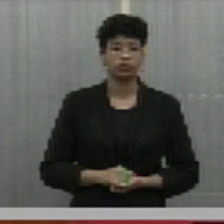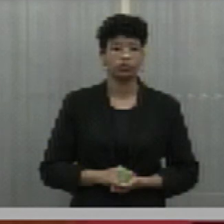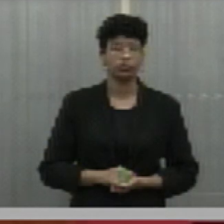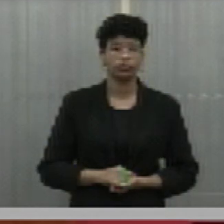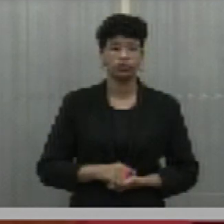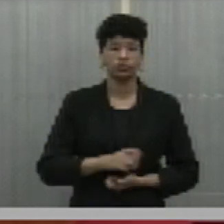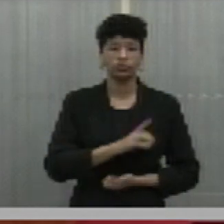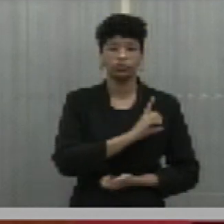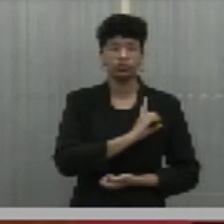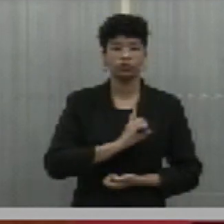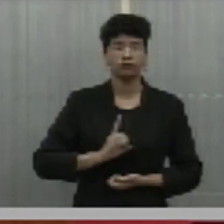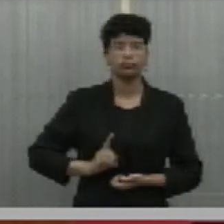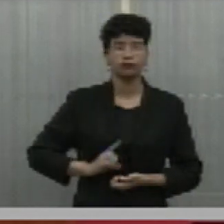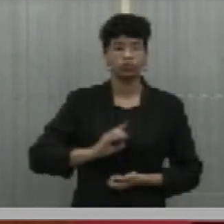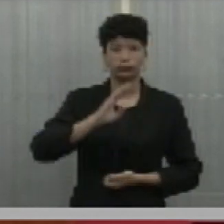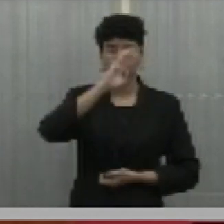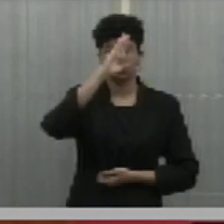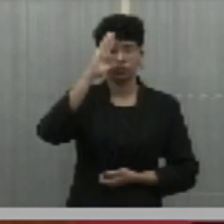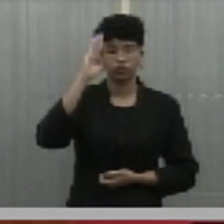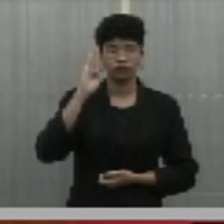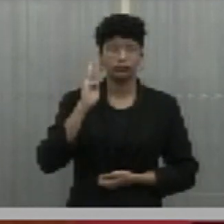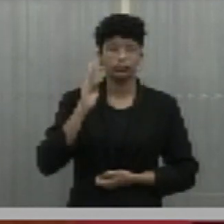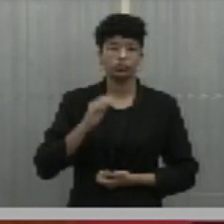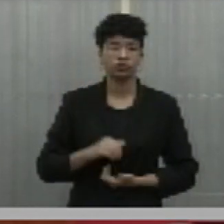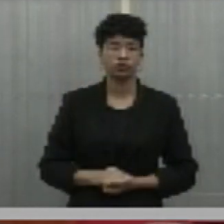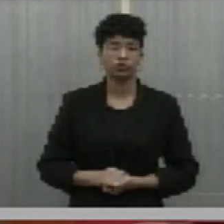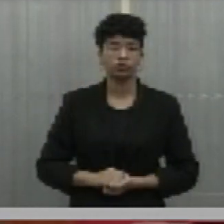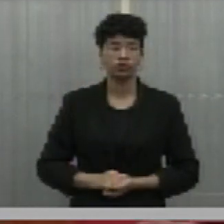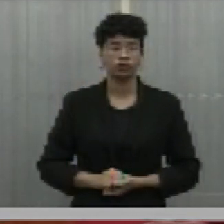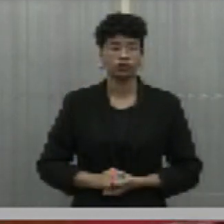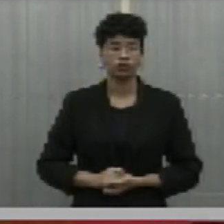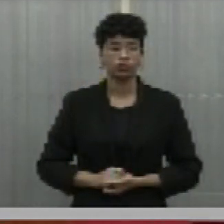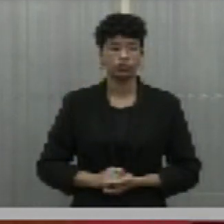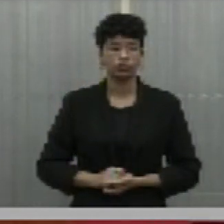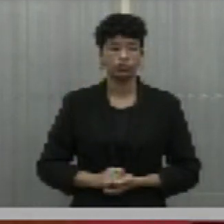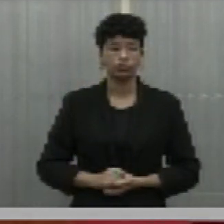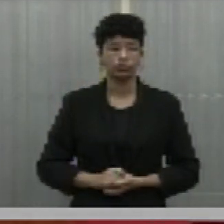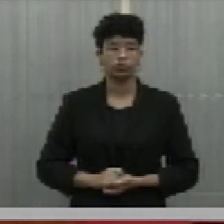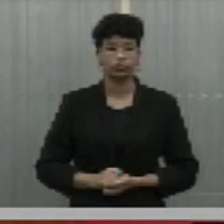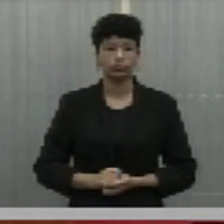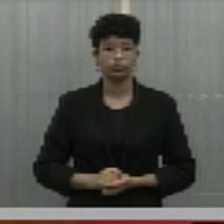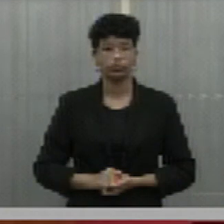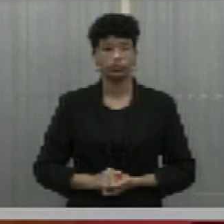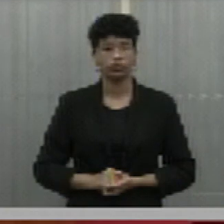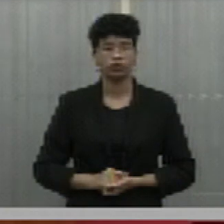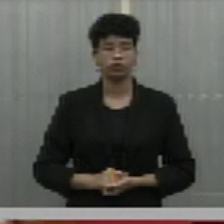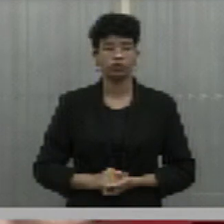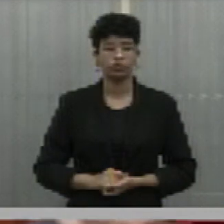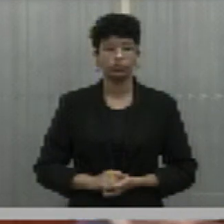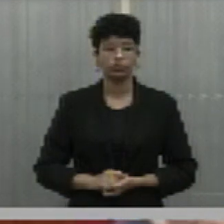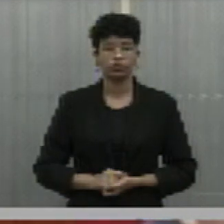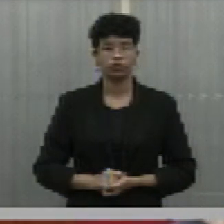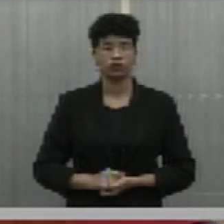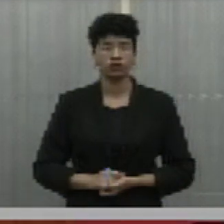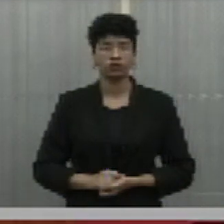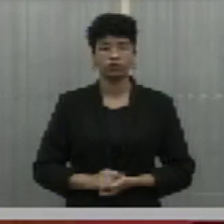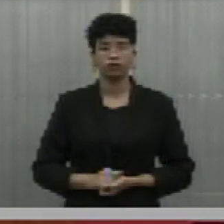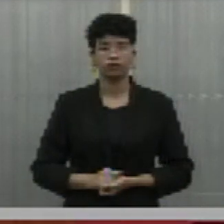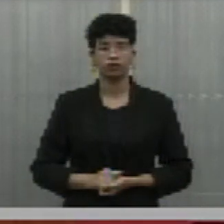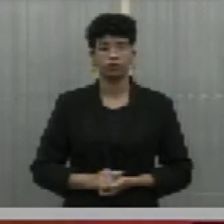Deputada Bárbara do Firmino. Presente. Cadê? Presente. Saiu?